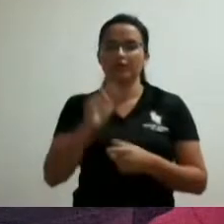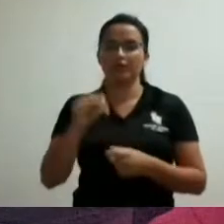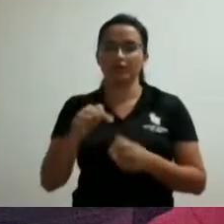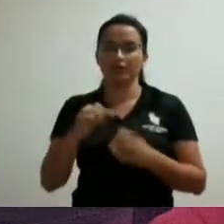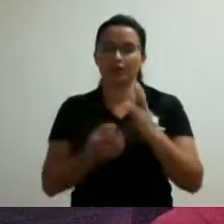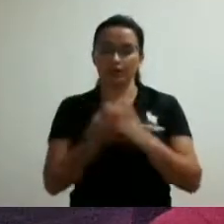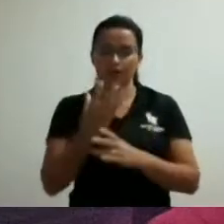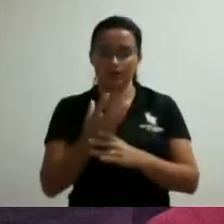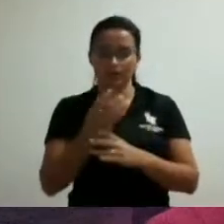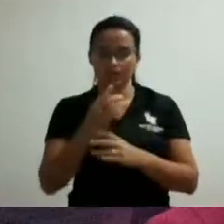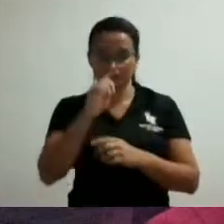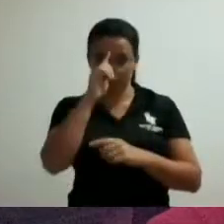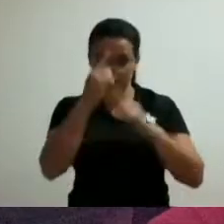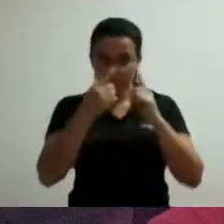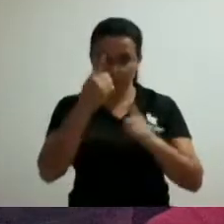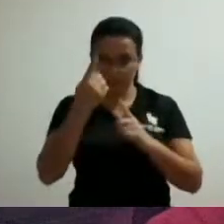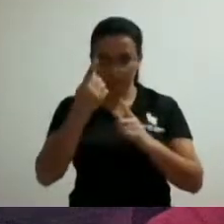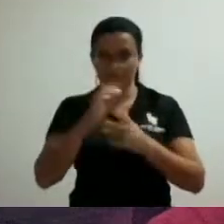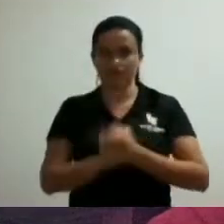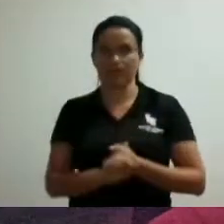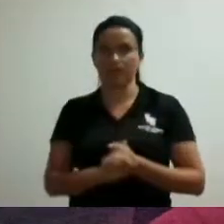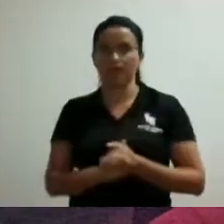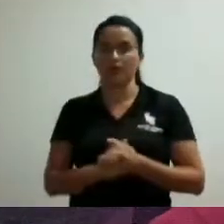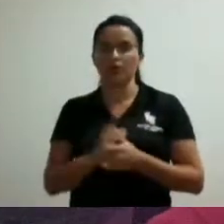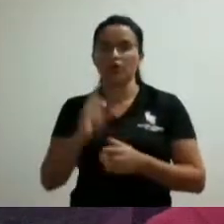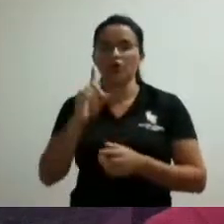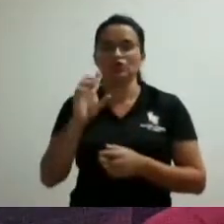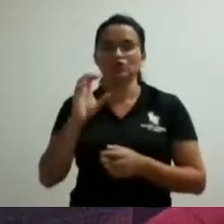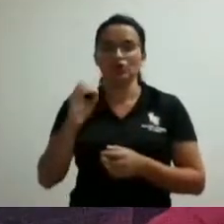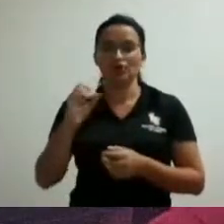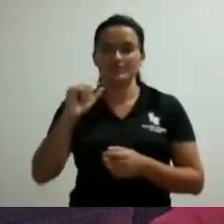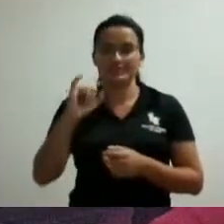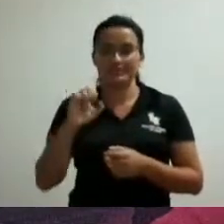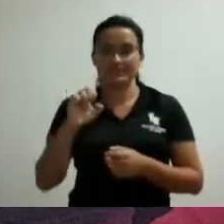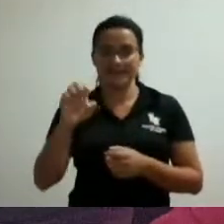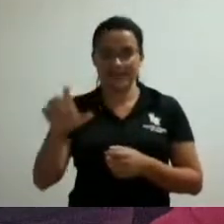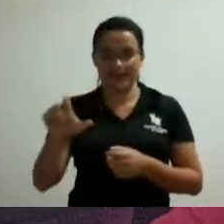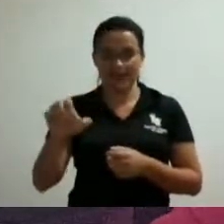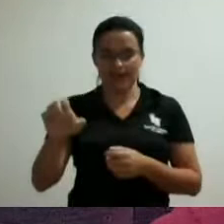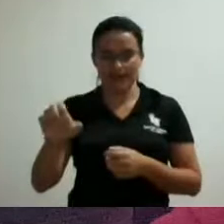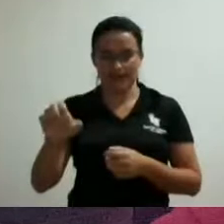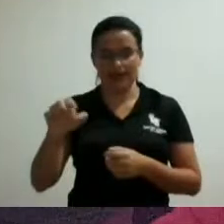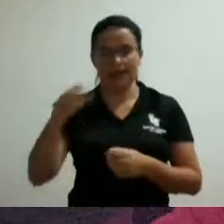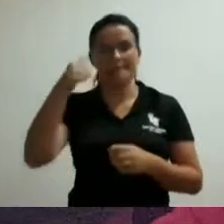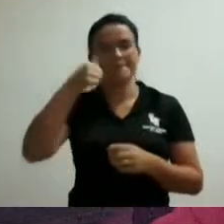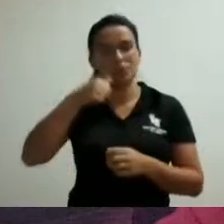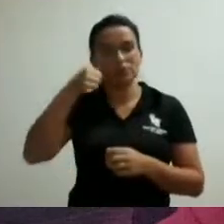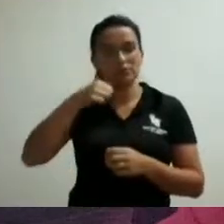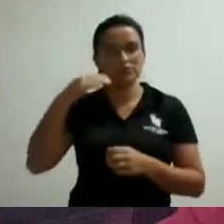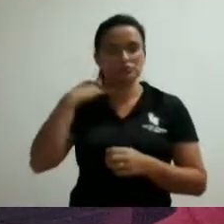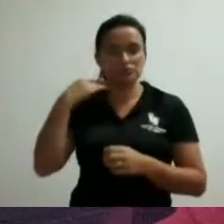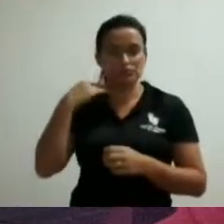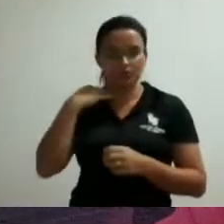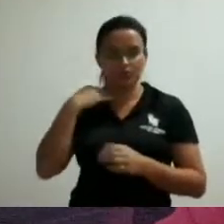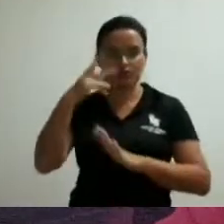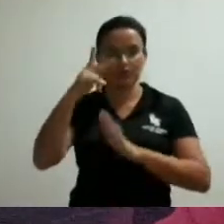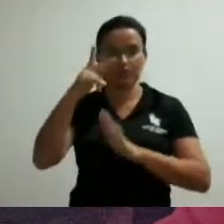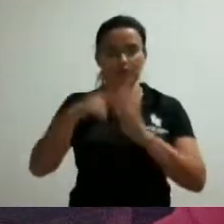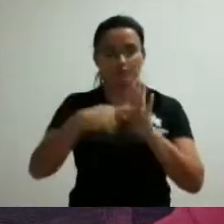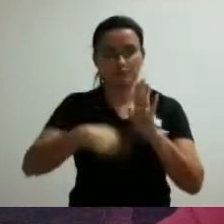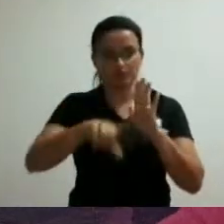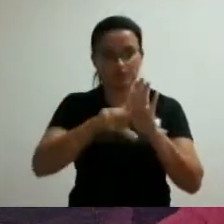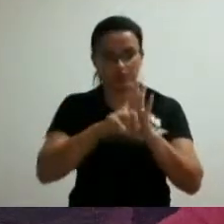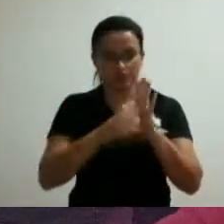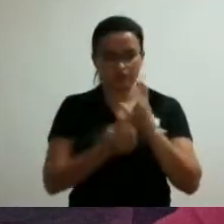dossiê da mulher juiz forana e da outras providências proposição progresso de lei 42 barra 2021 de